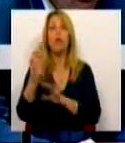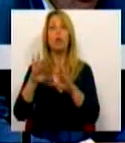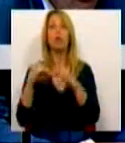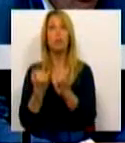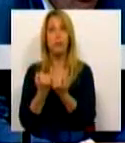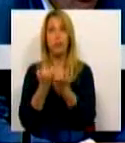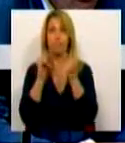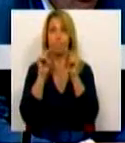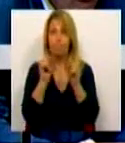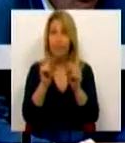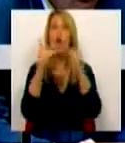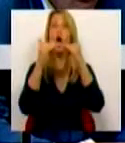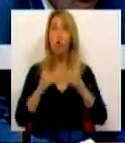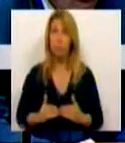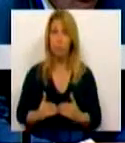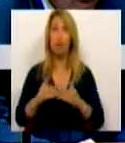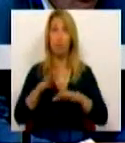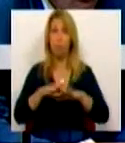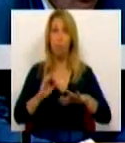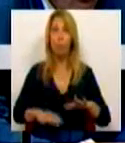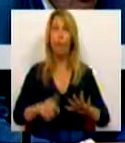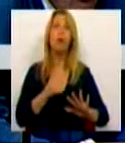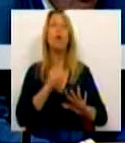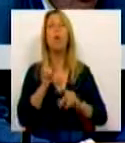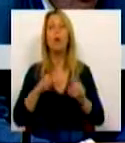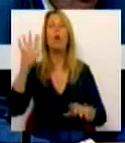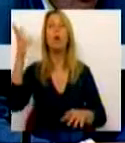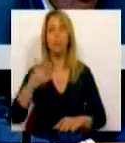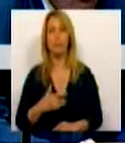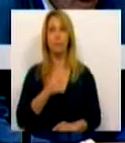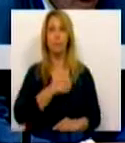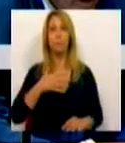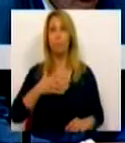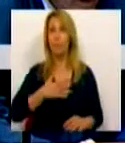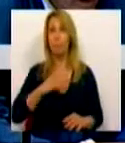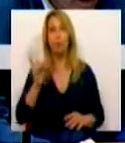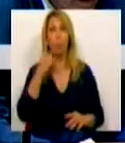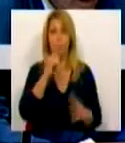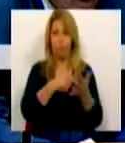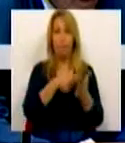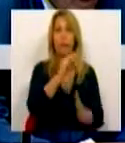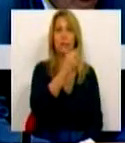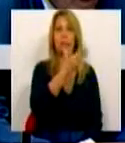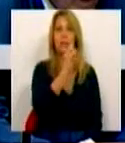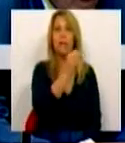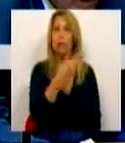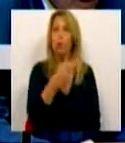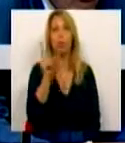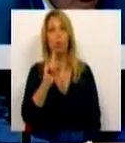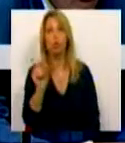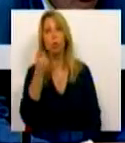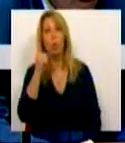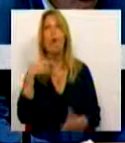redução, o que acontece é que a empresa, em vez de pagar 37 euros, pagará 30